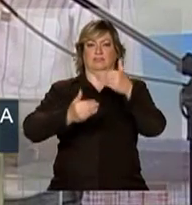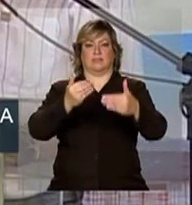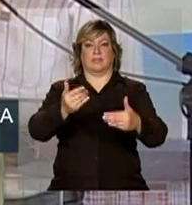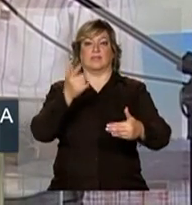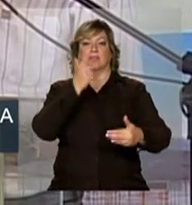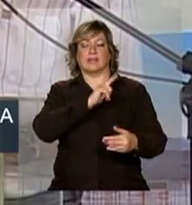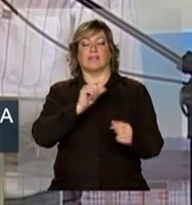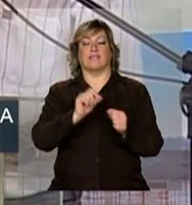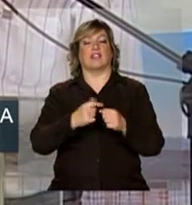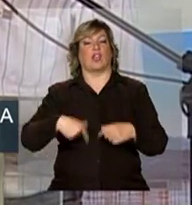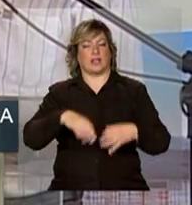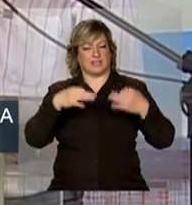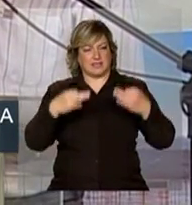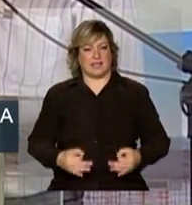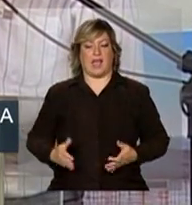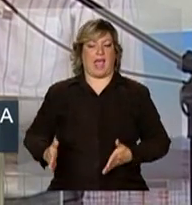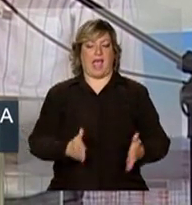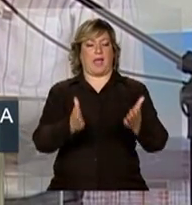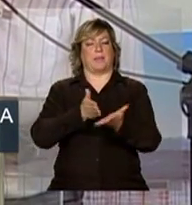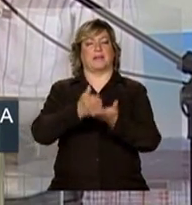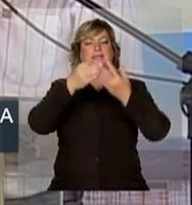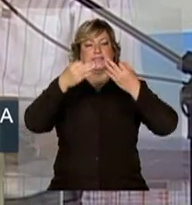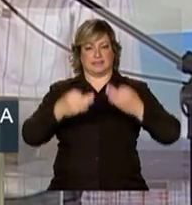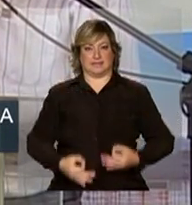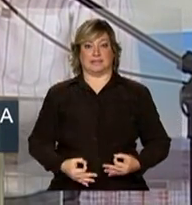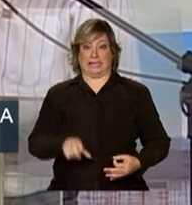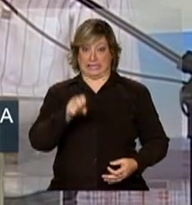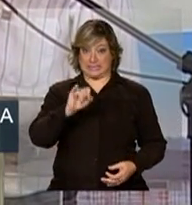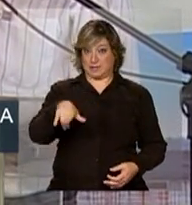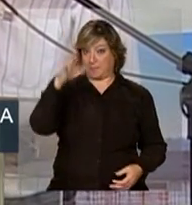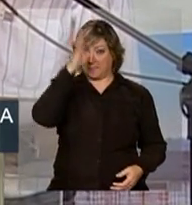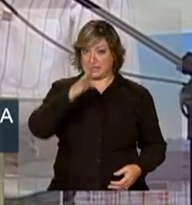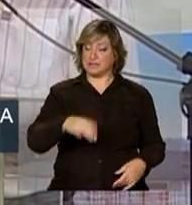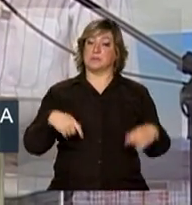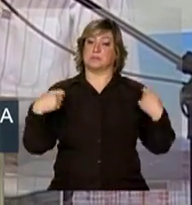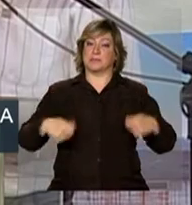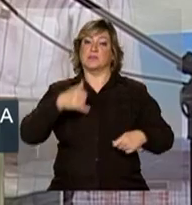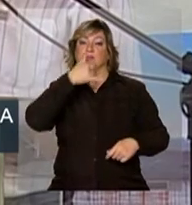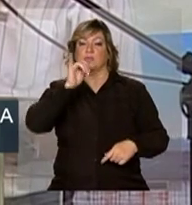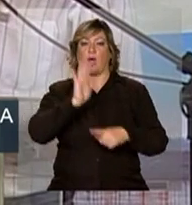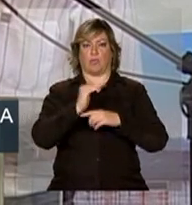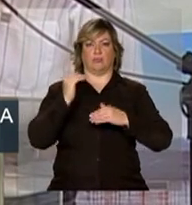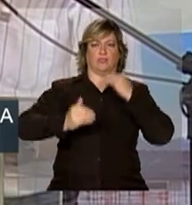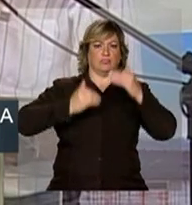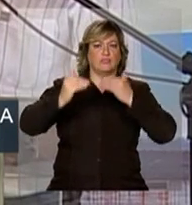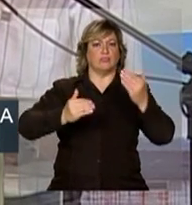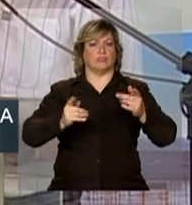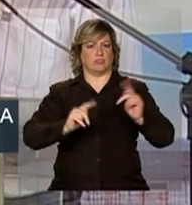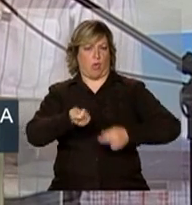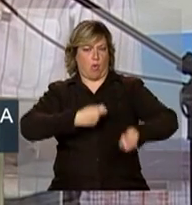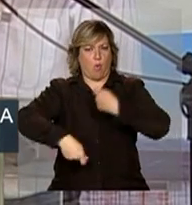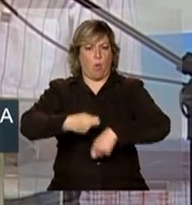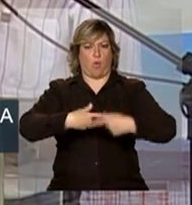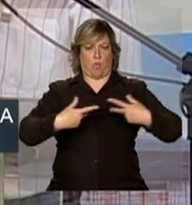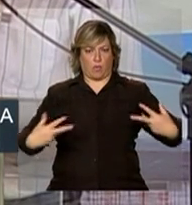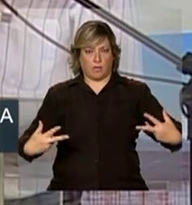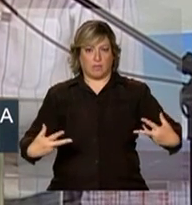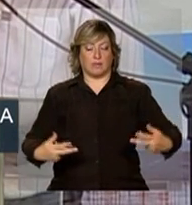certeza que estamos no caminho certo. Se o Brasil precisa de energia para o desenvolvimento, para o crescimento econômico,